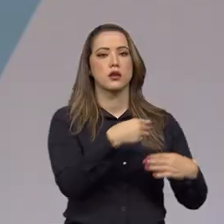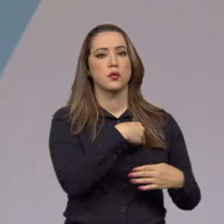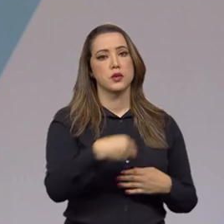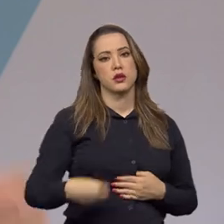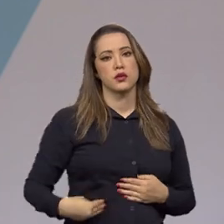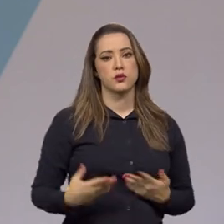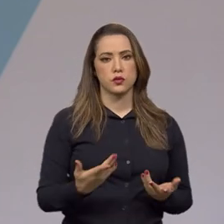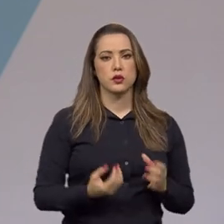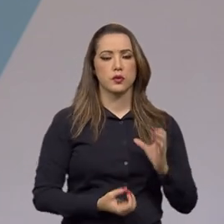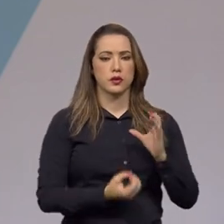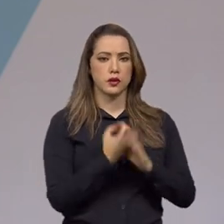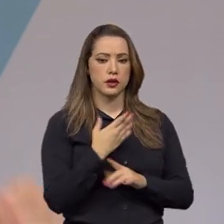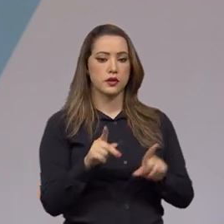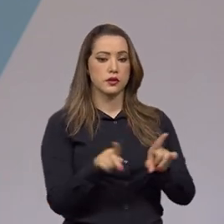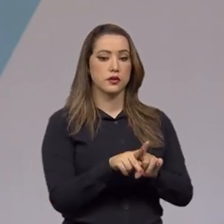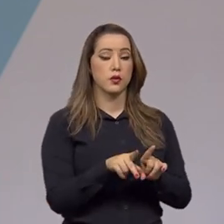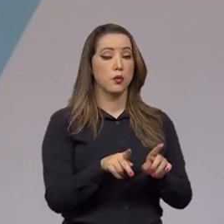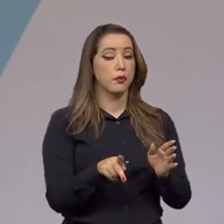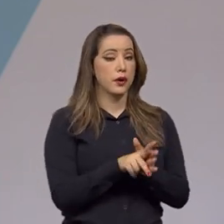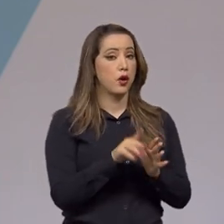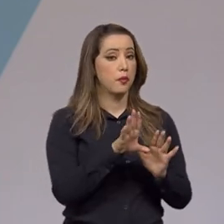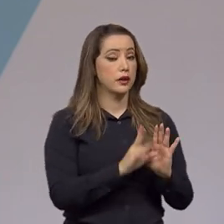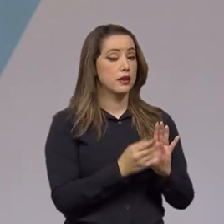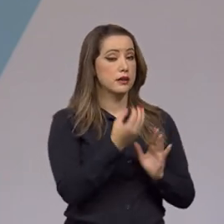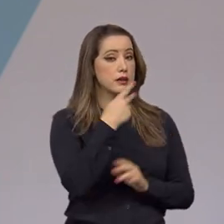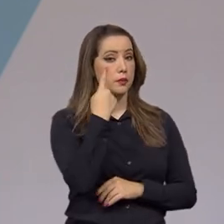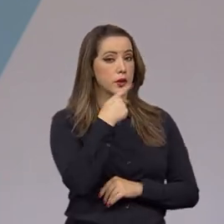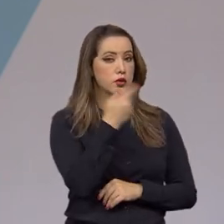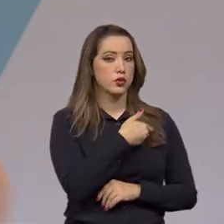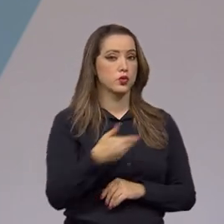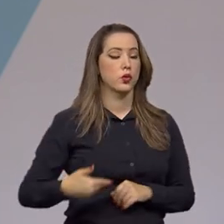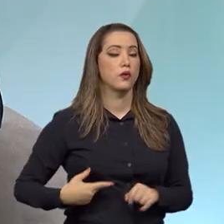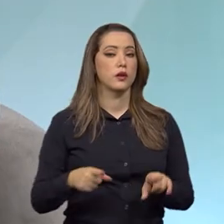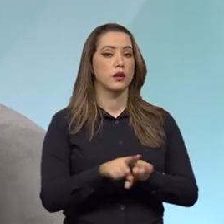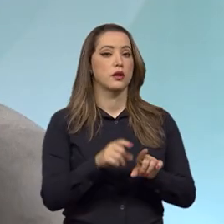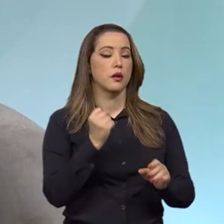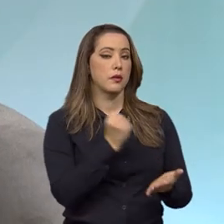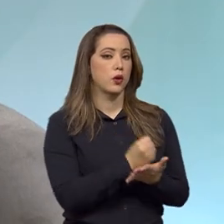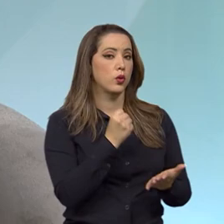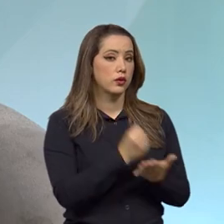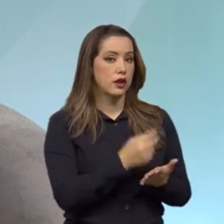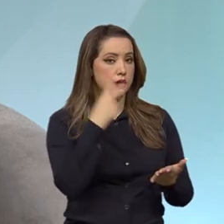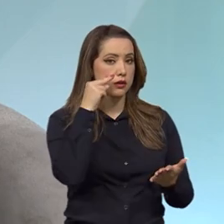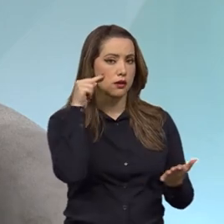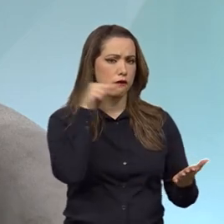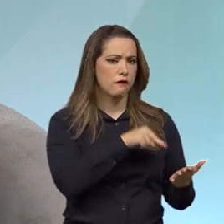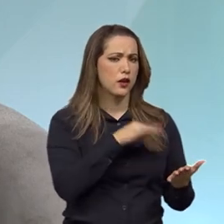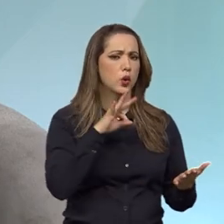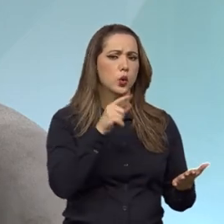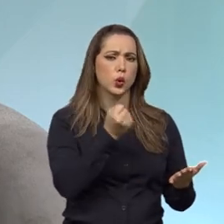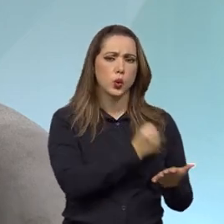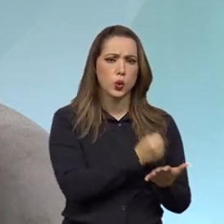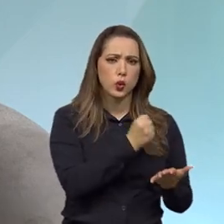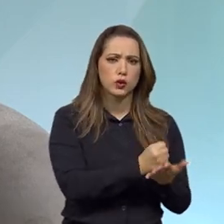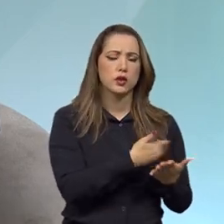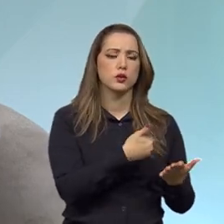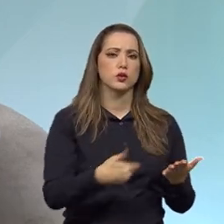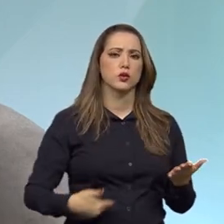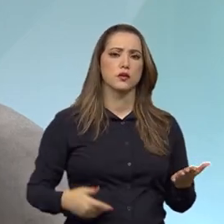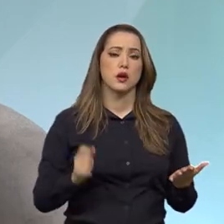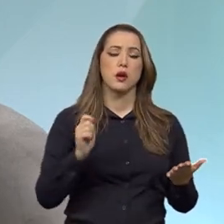concepção e a criação dessa política pública e também contratos desses que você está dizendo, com todo contrato público,